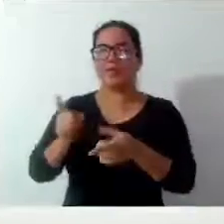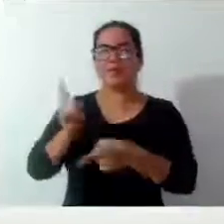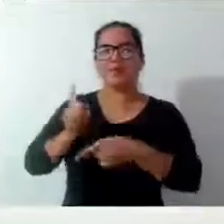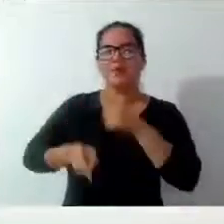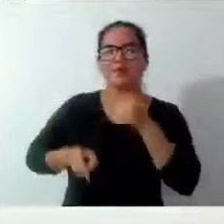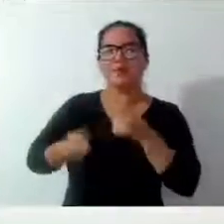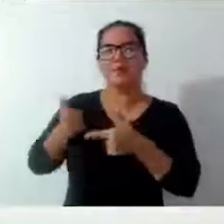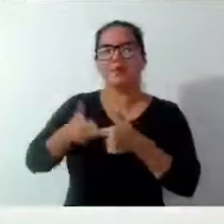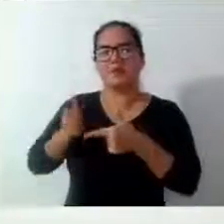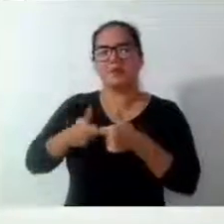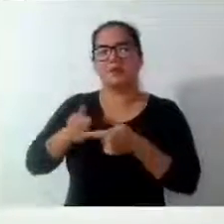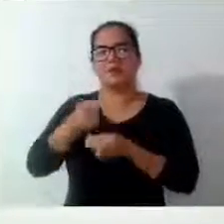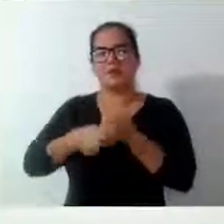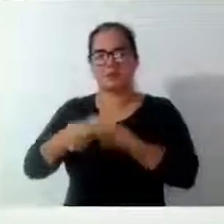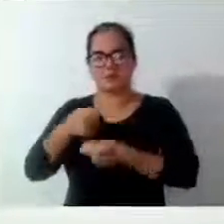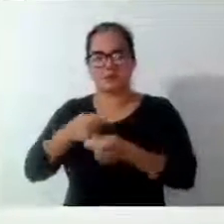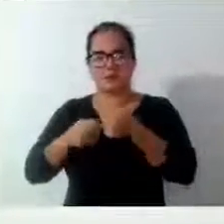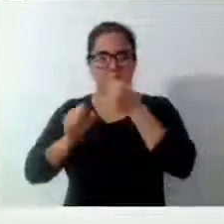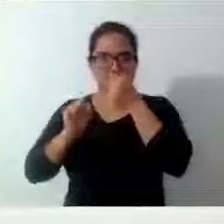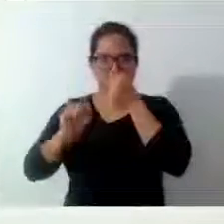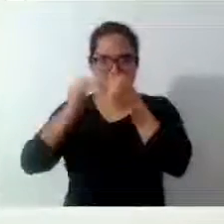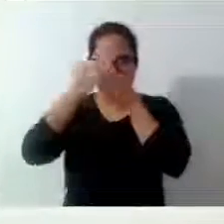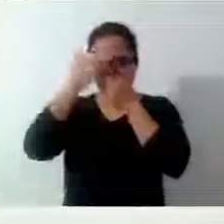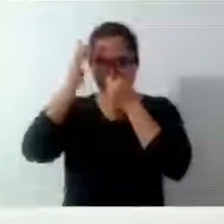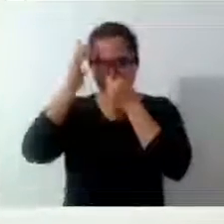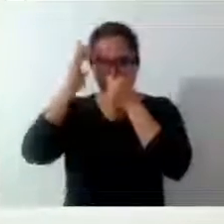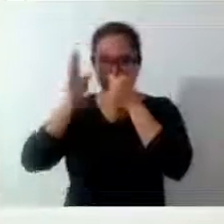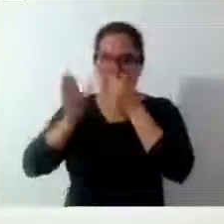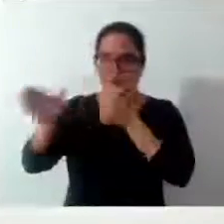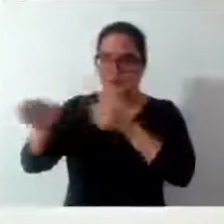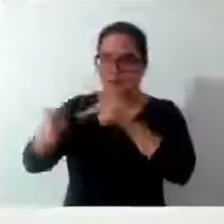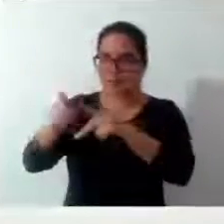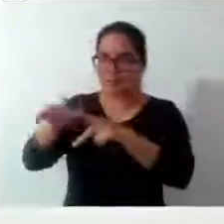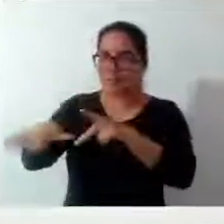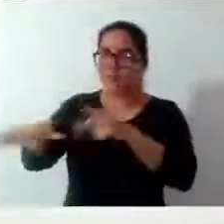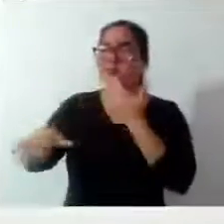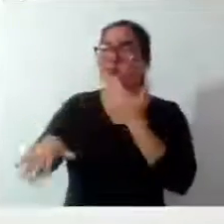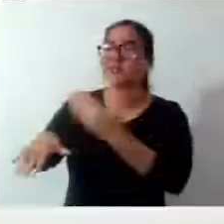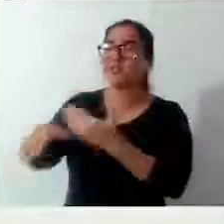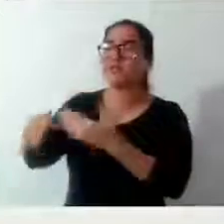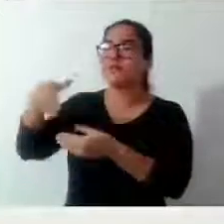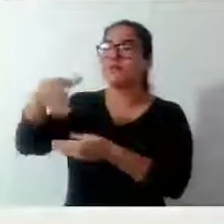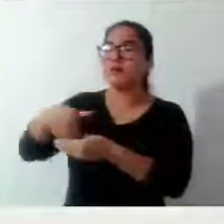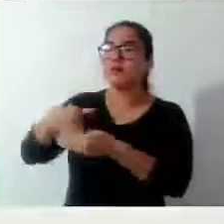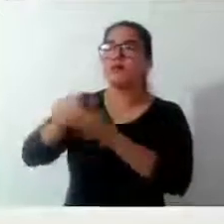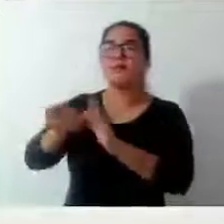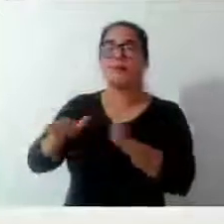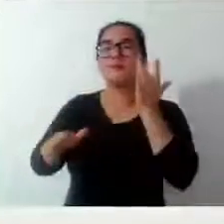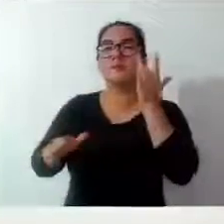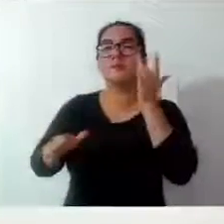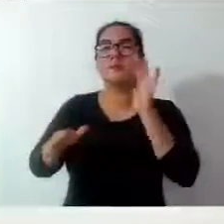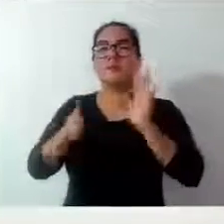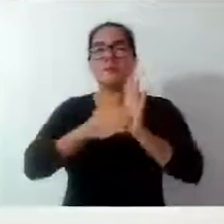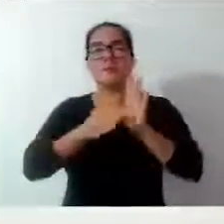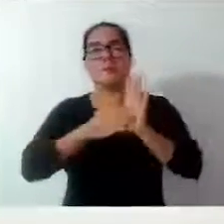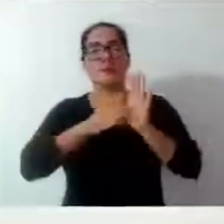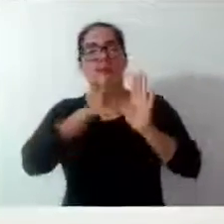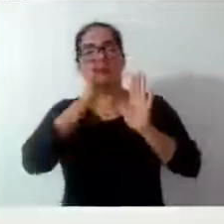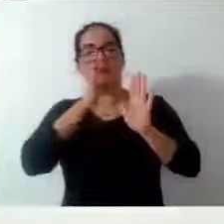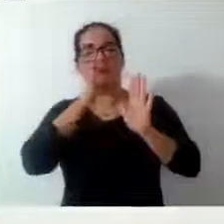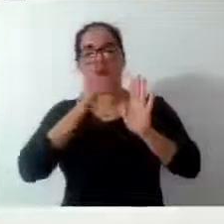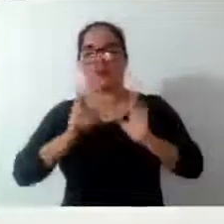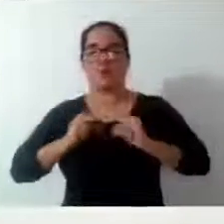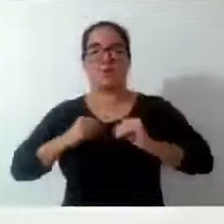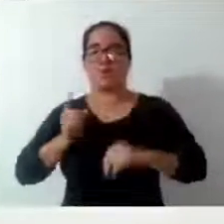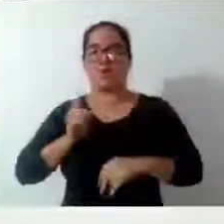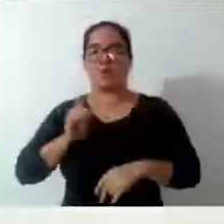Porque quando a pessoa vai para a população, pedir voto e não sabe o que está prometendo, ela não merecia nem colocar os